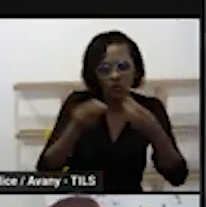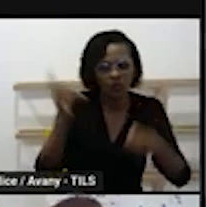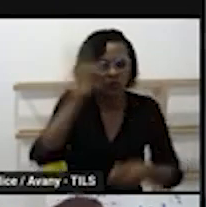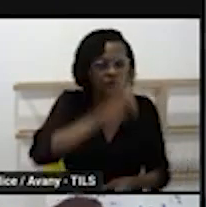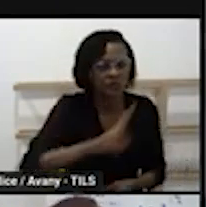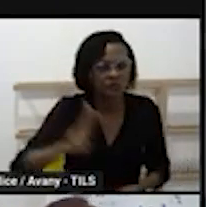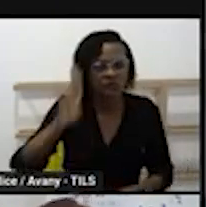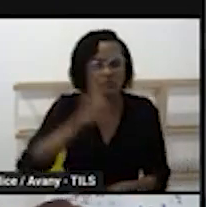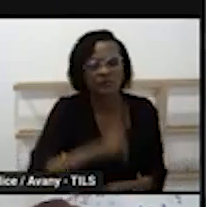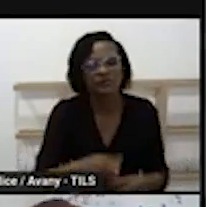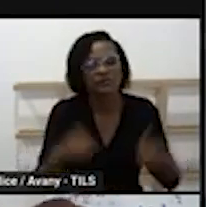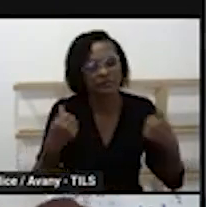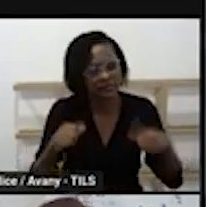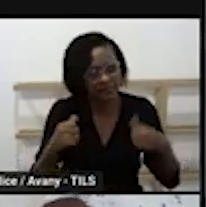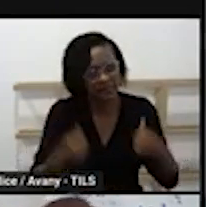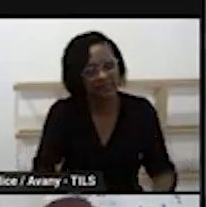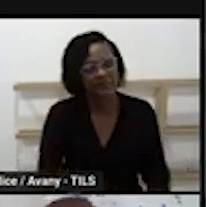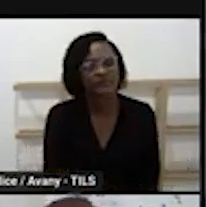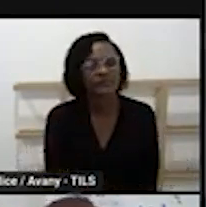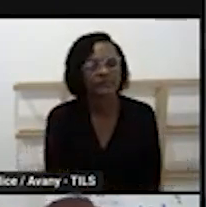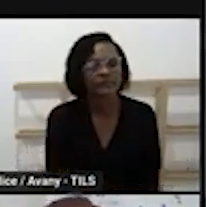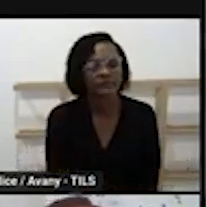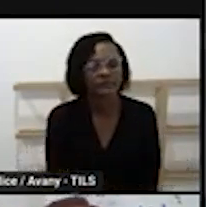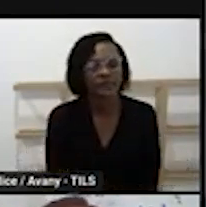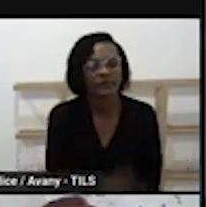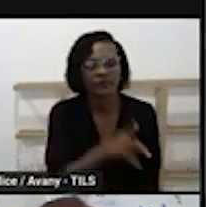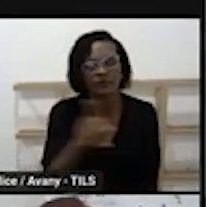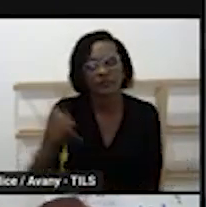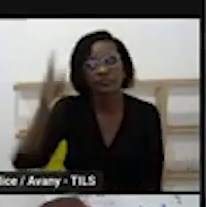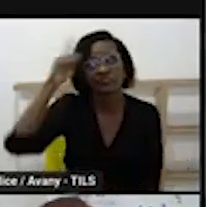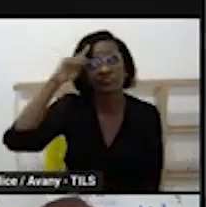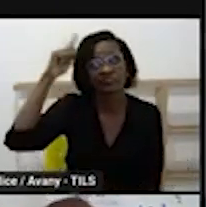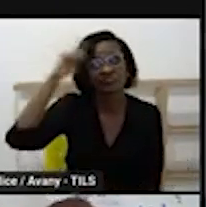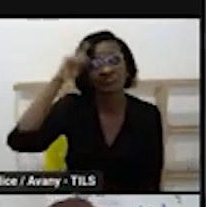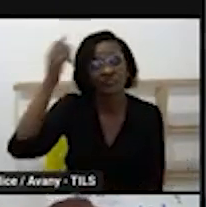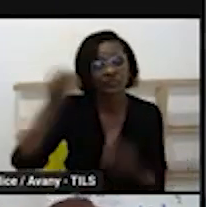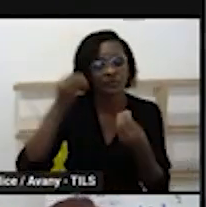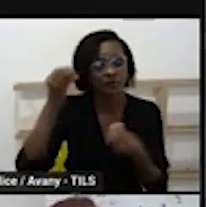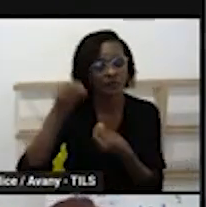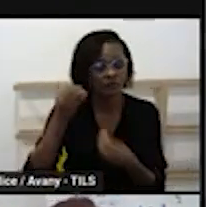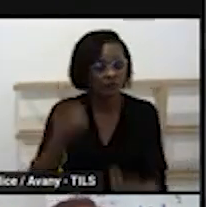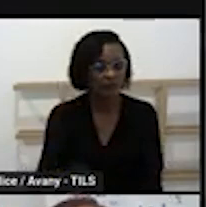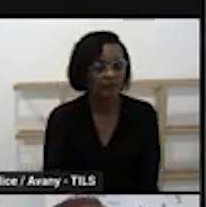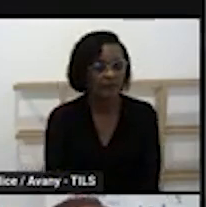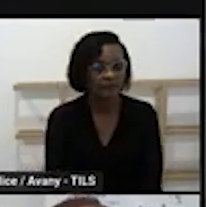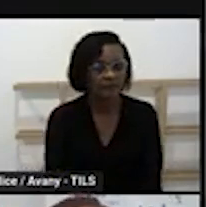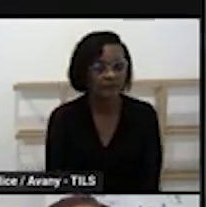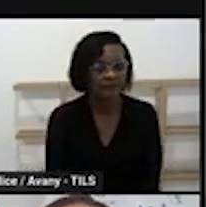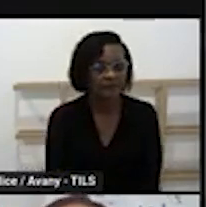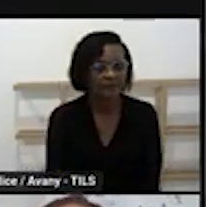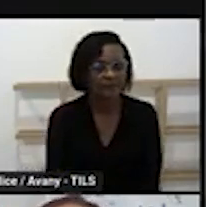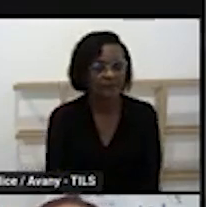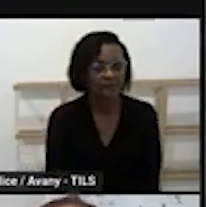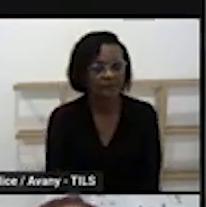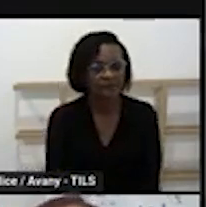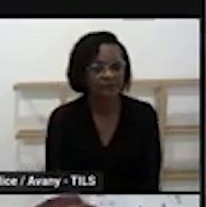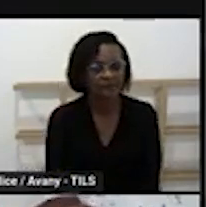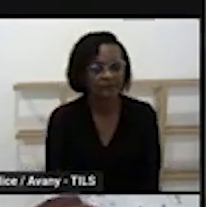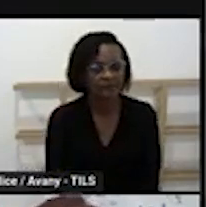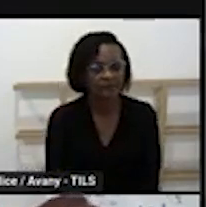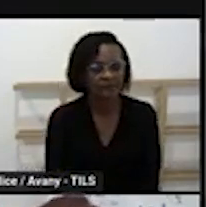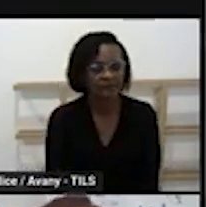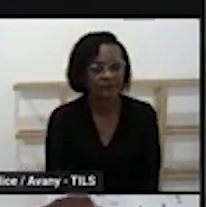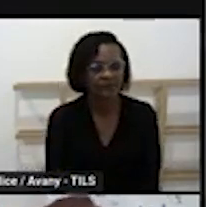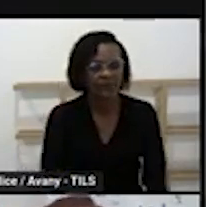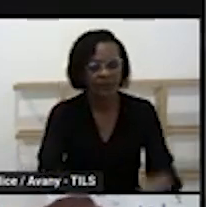televisão então a gente colocou aí para vocês pensarem ajudarem vocês a pensarem na hora de montar e vem a roda de leitura que